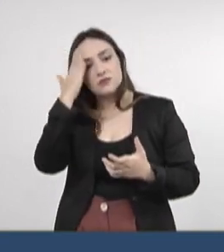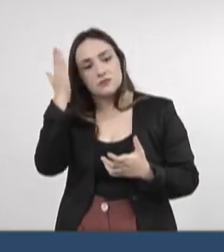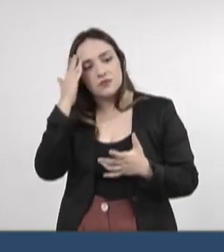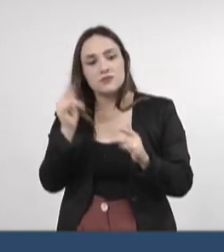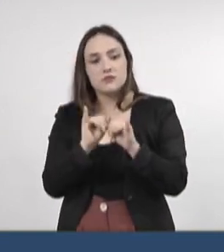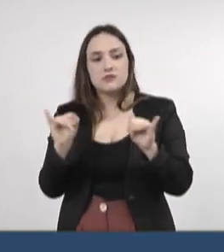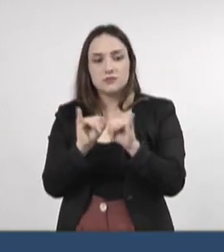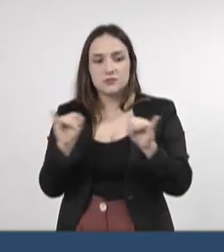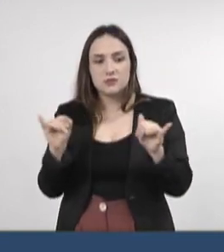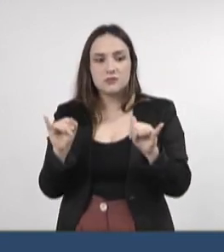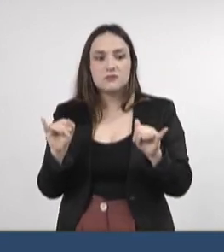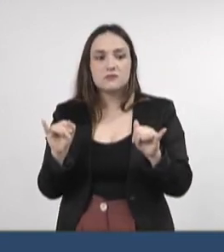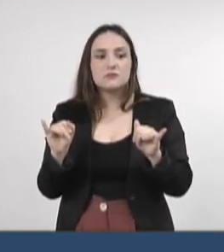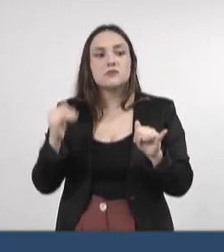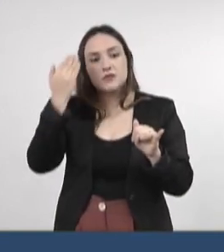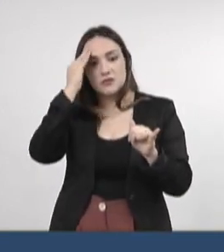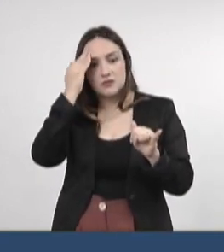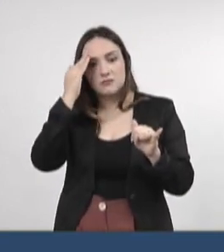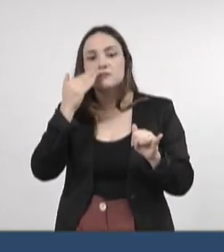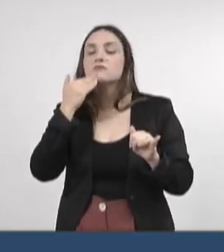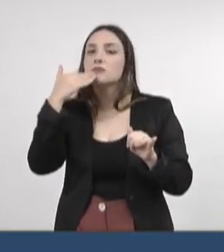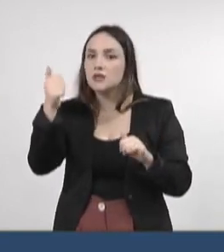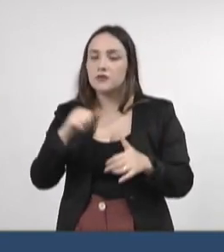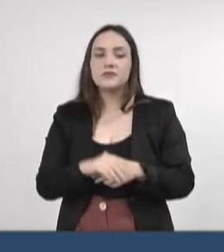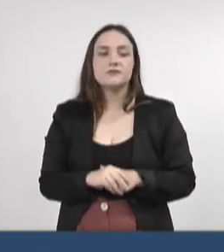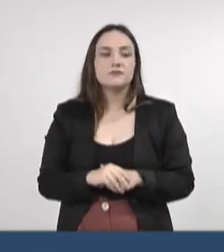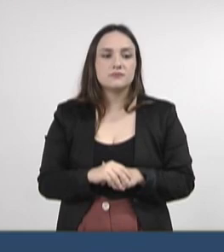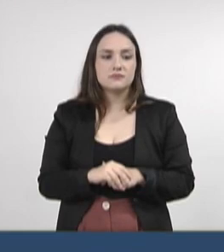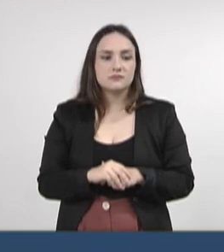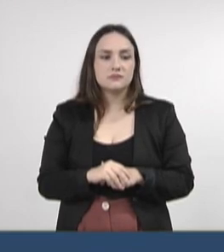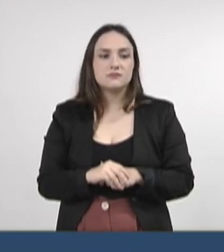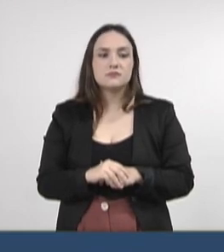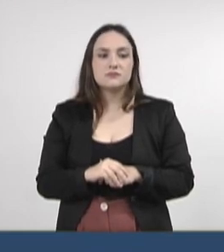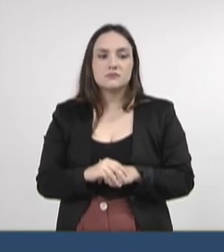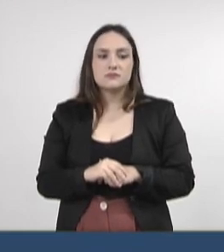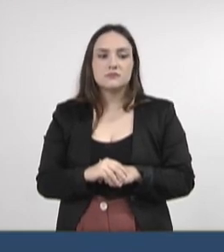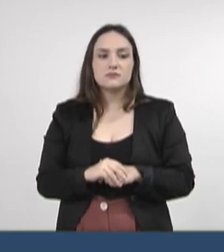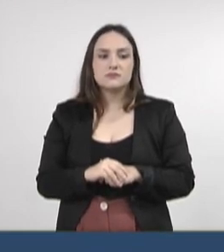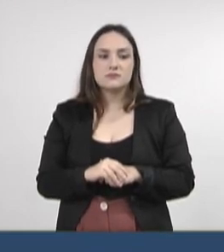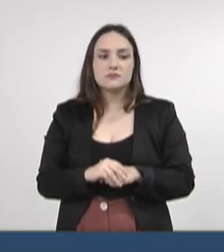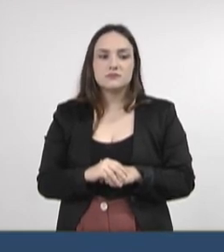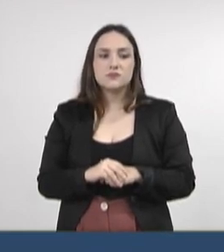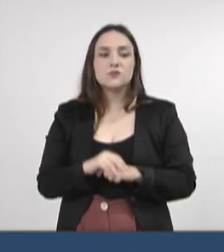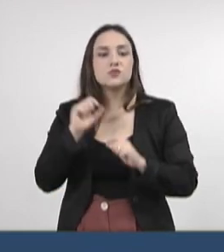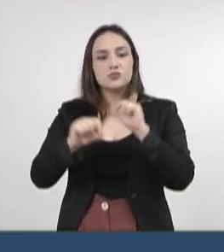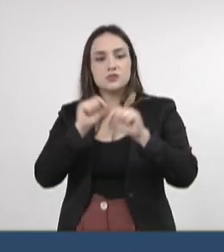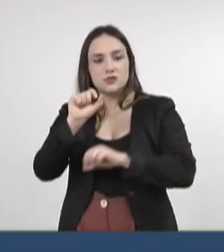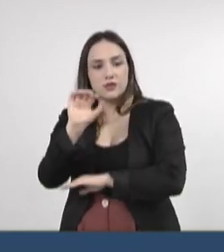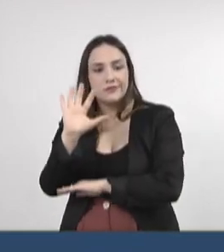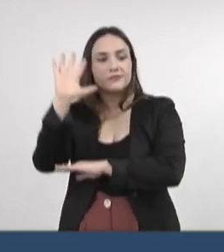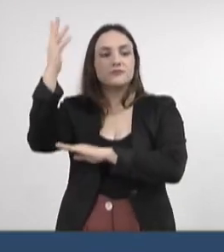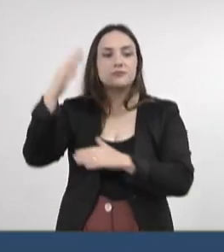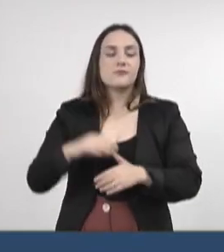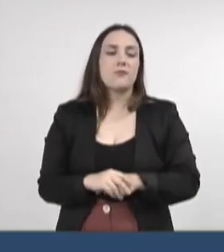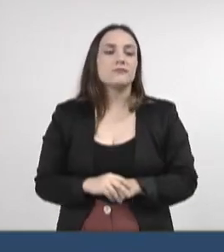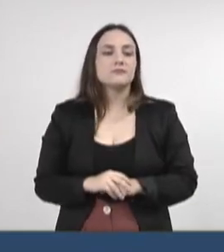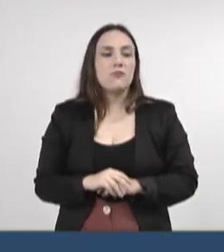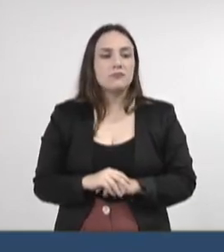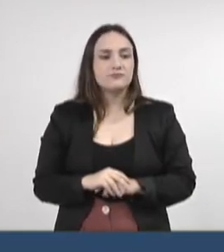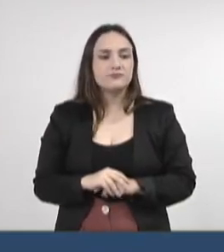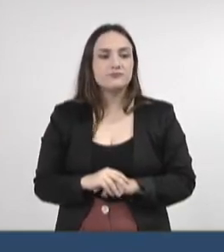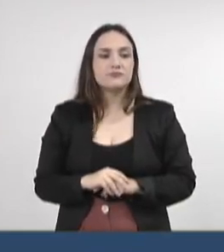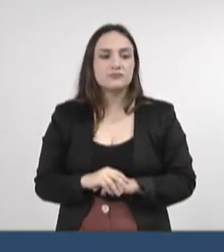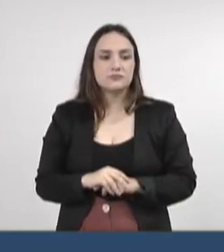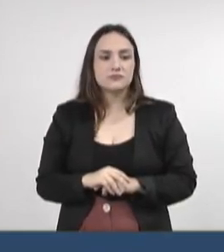compreensão maior da situação que encontra